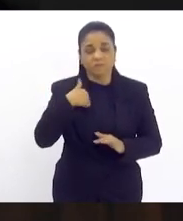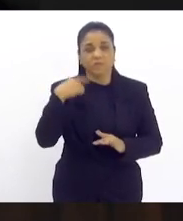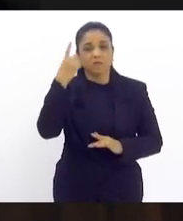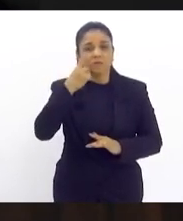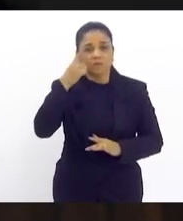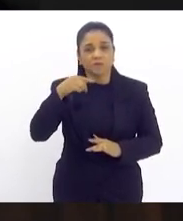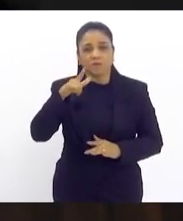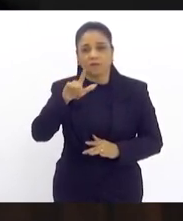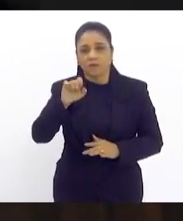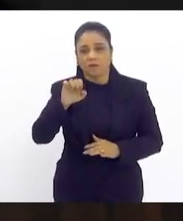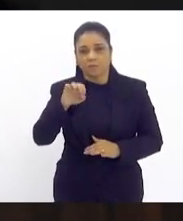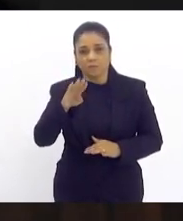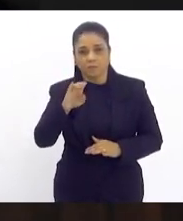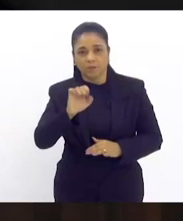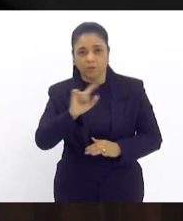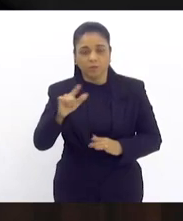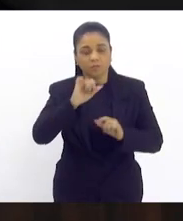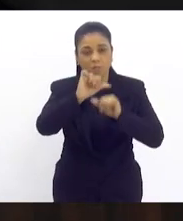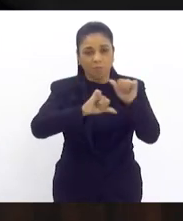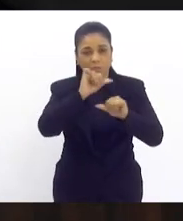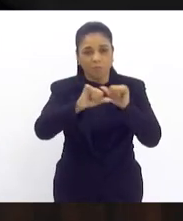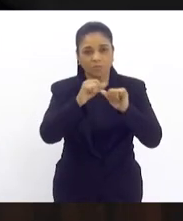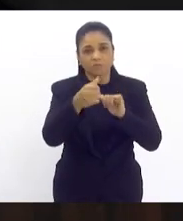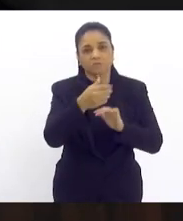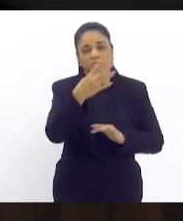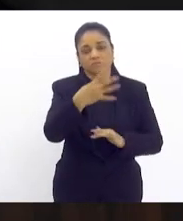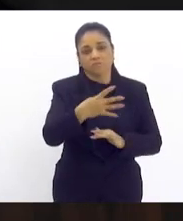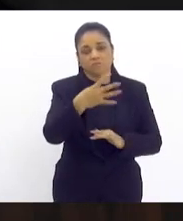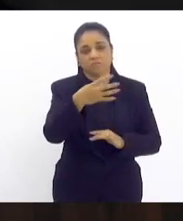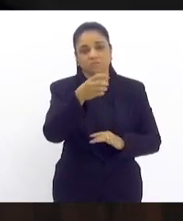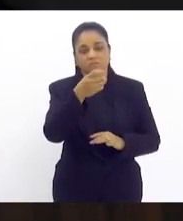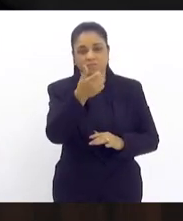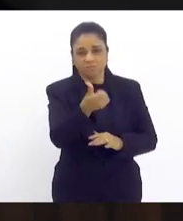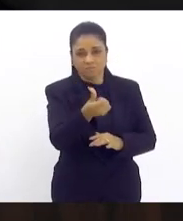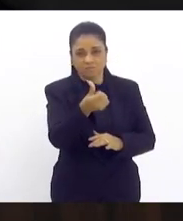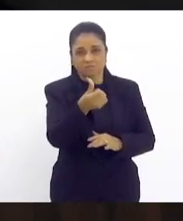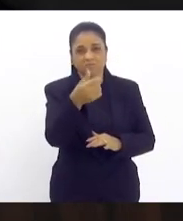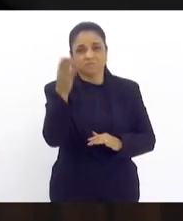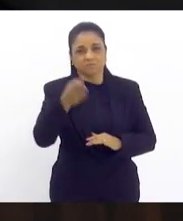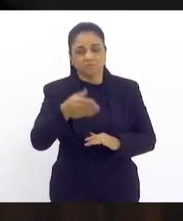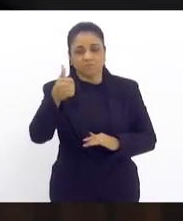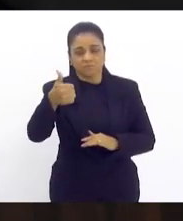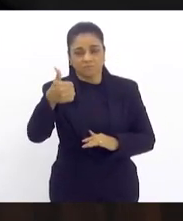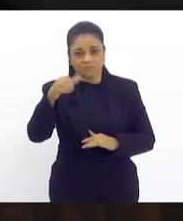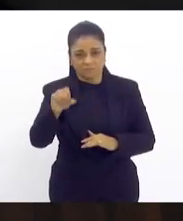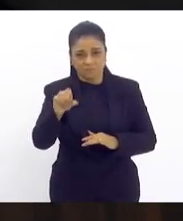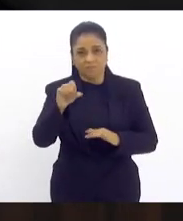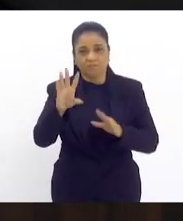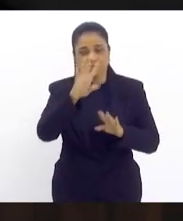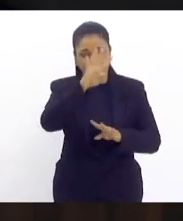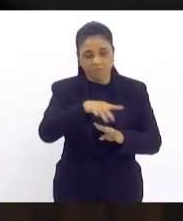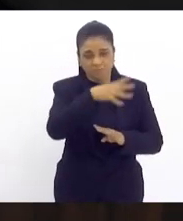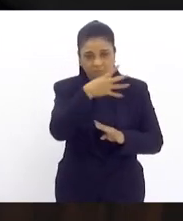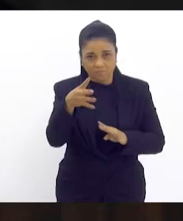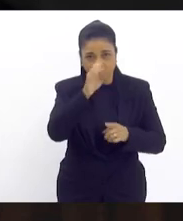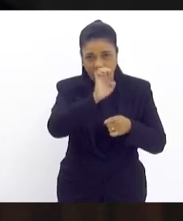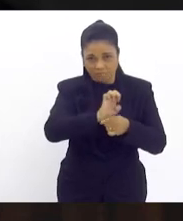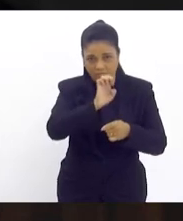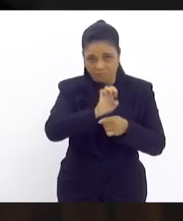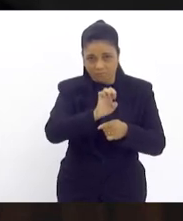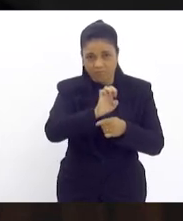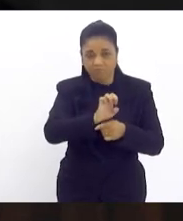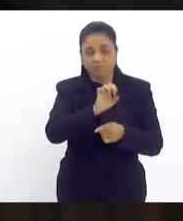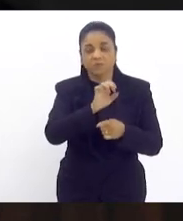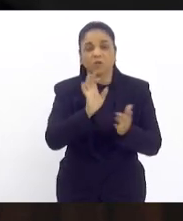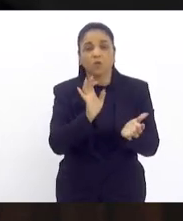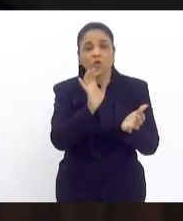que altera o anexo da lei 5.645, 6 de janeiro de 2010, incluindo no calendário oficial do estado do Rio de Janeiro, o dia